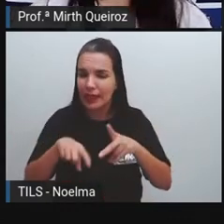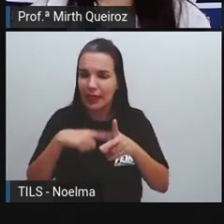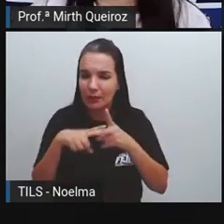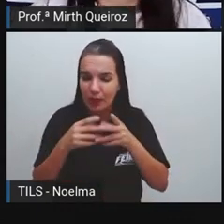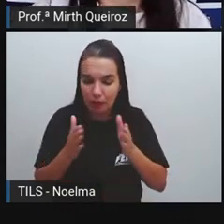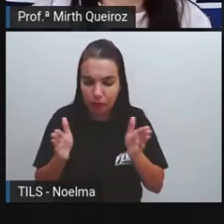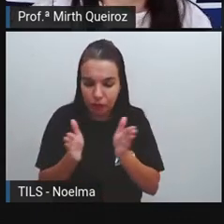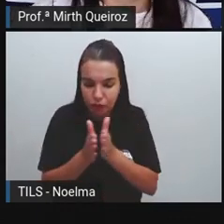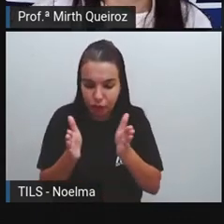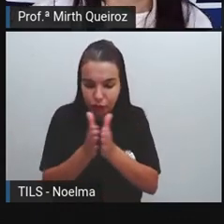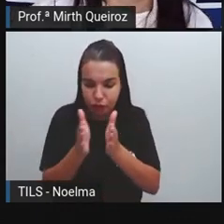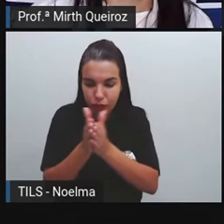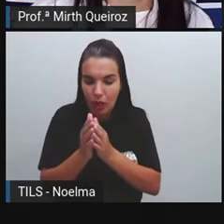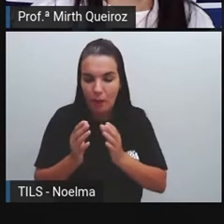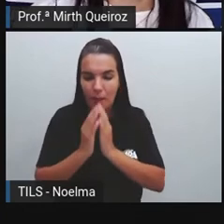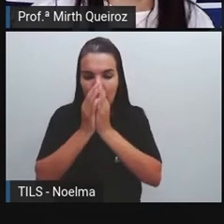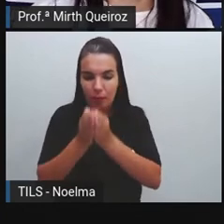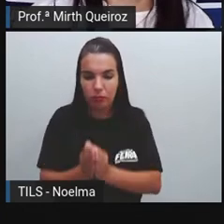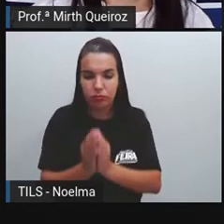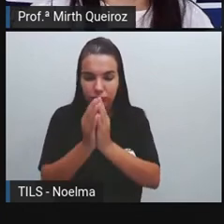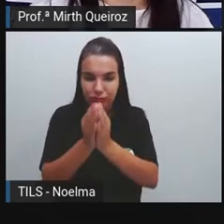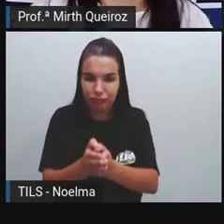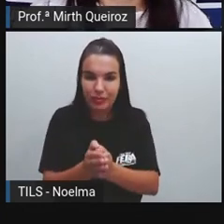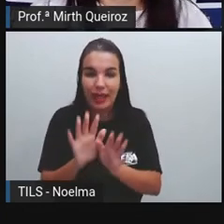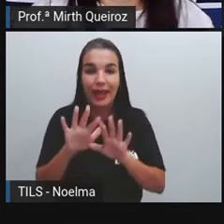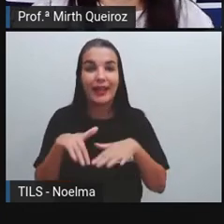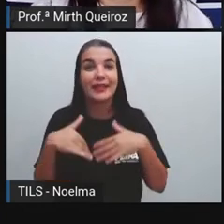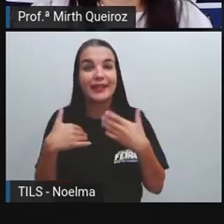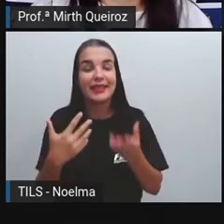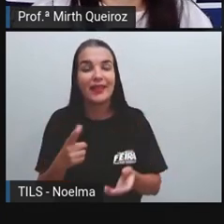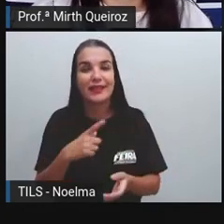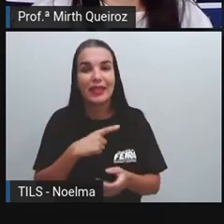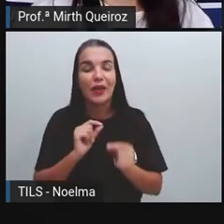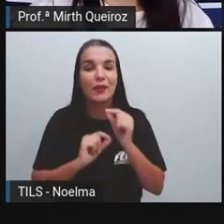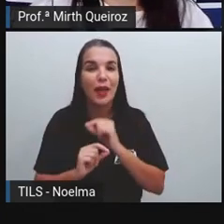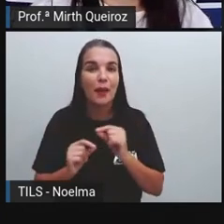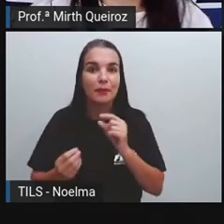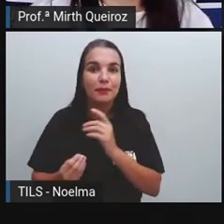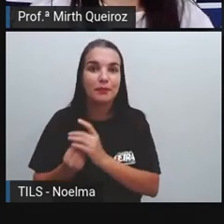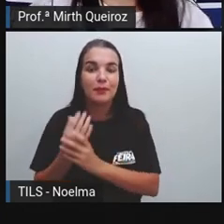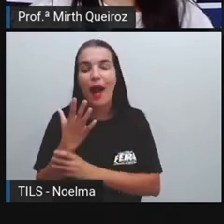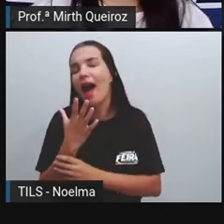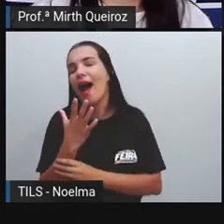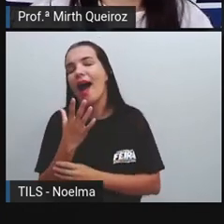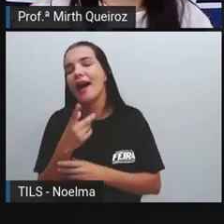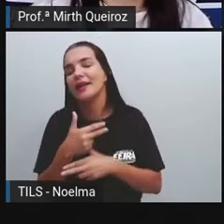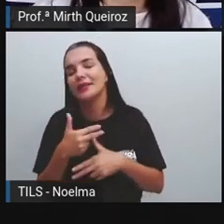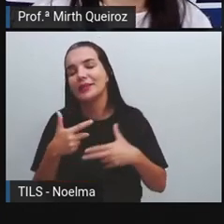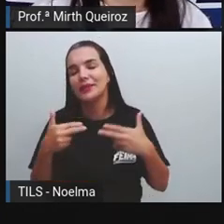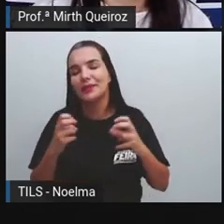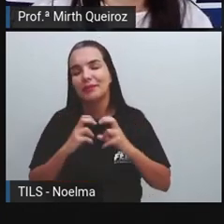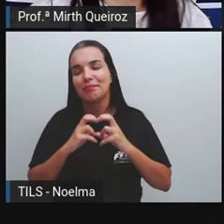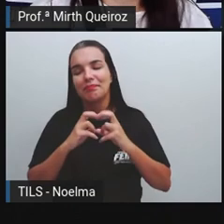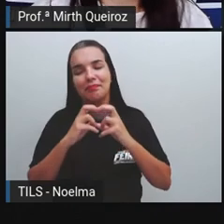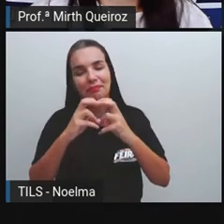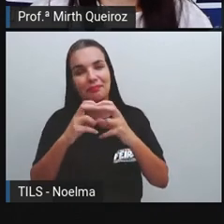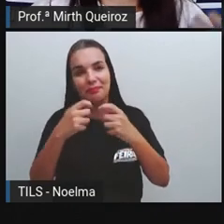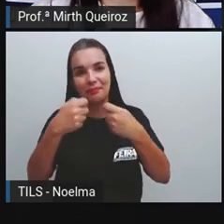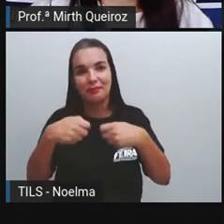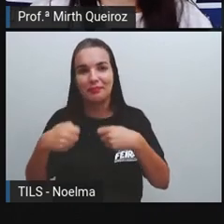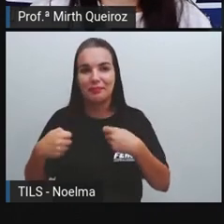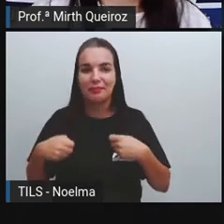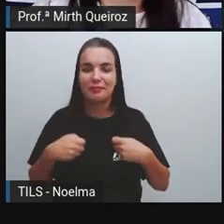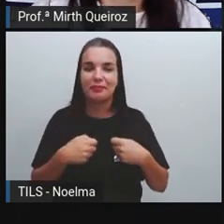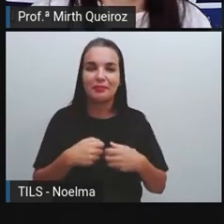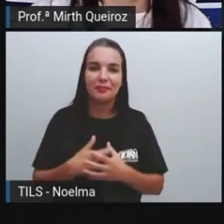pequenos barcos. E aí, a gente tem o surgimento dos demais transportes, conforme a necessidade ou